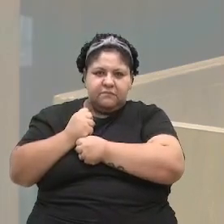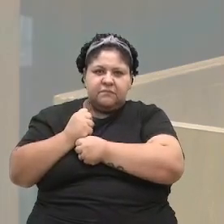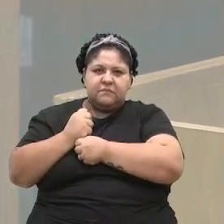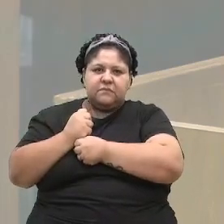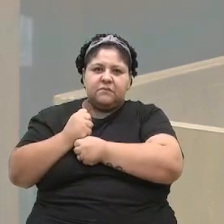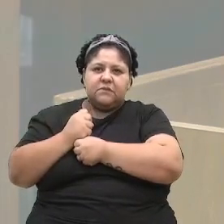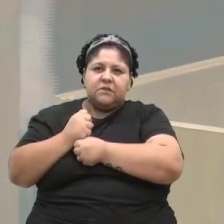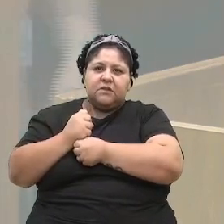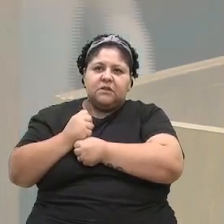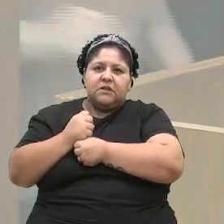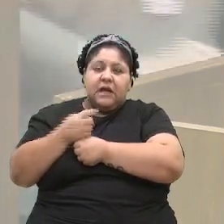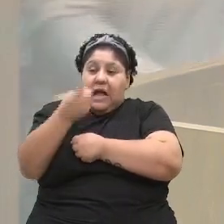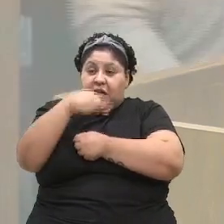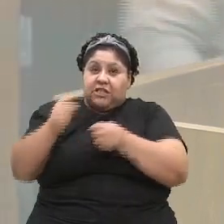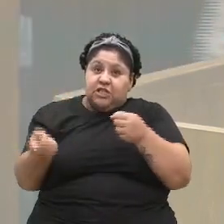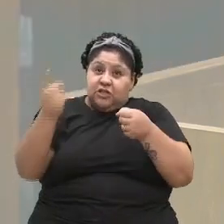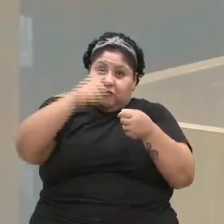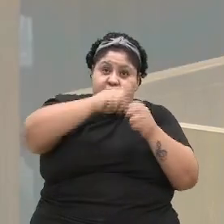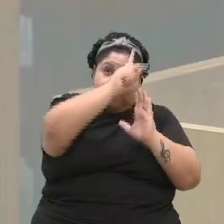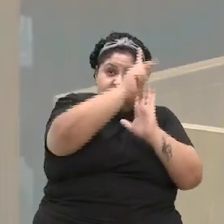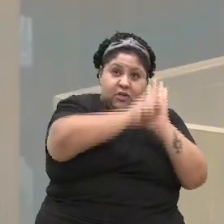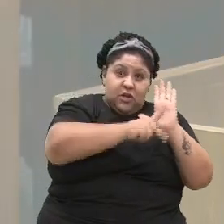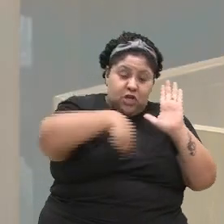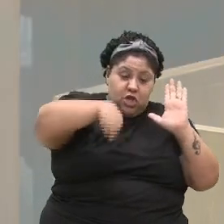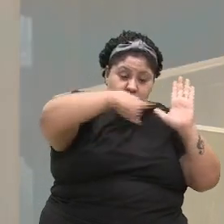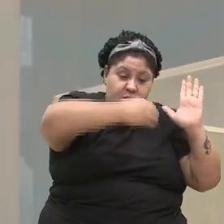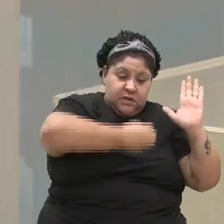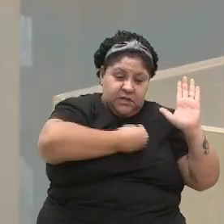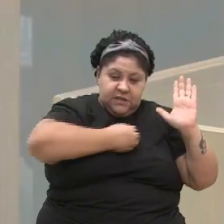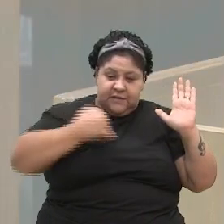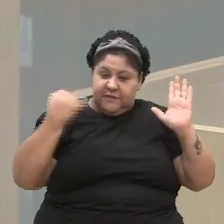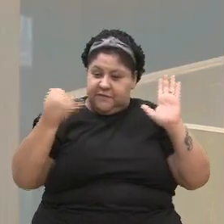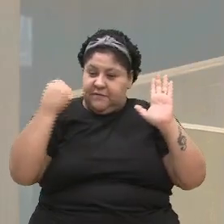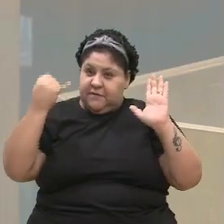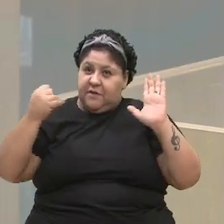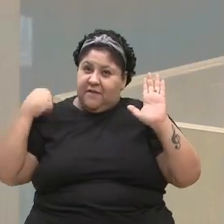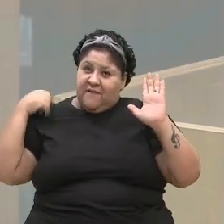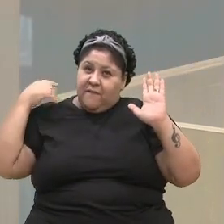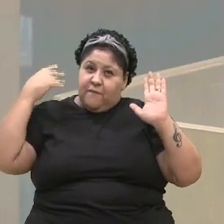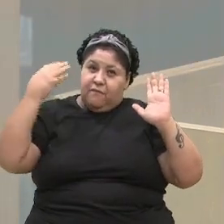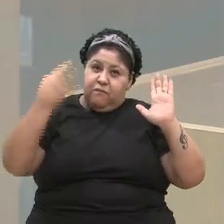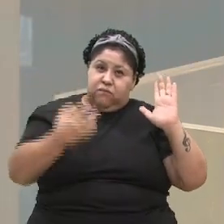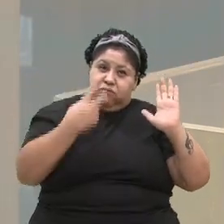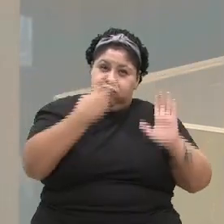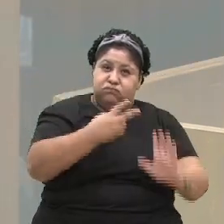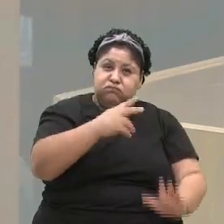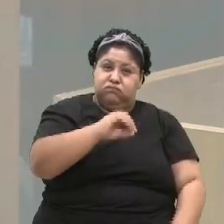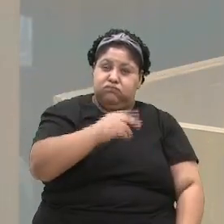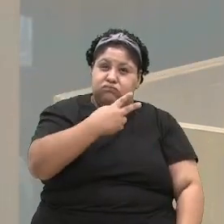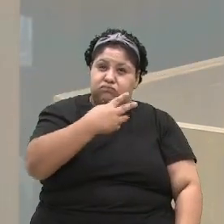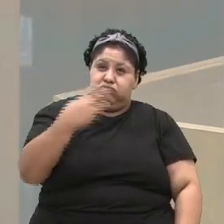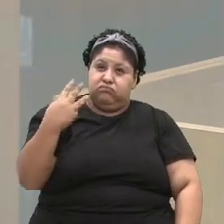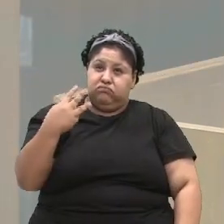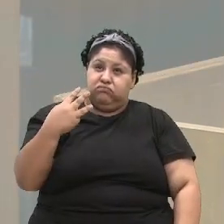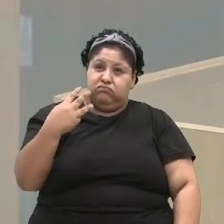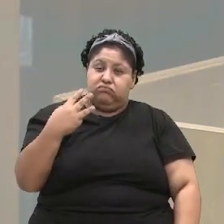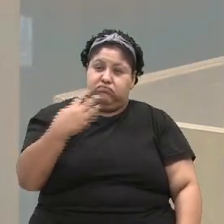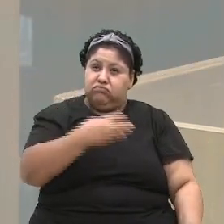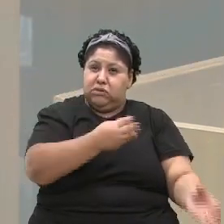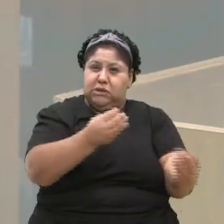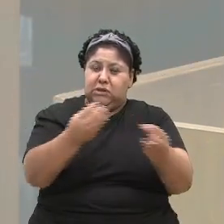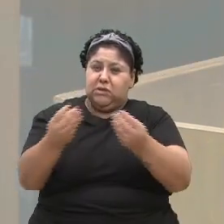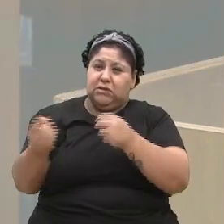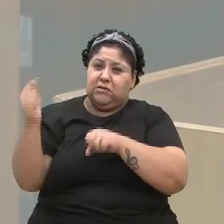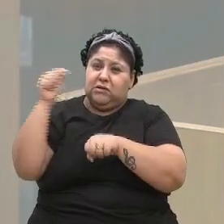a gente retomou um projeto, Nossas Vidas Importam. E, ao longo de 2023, em diversas ocasiões, eu estive